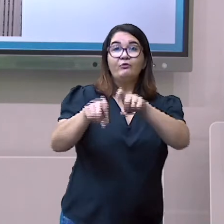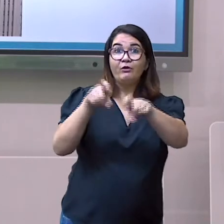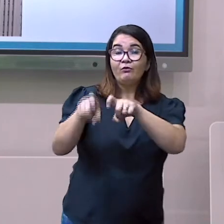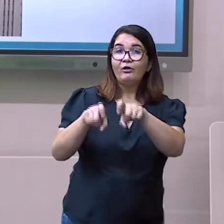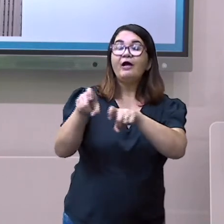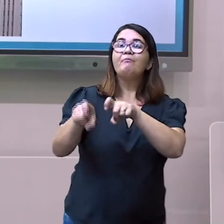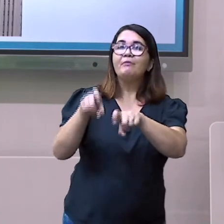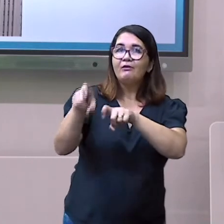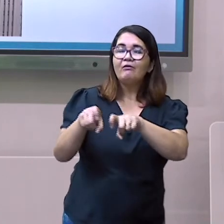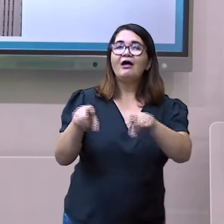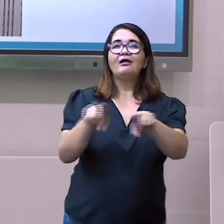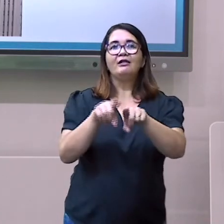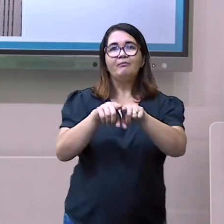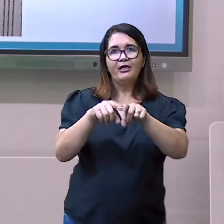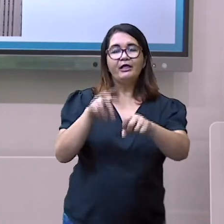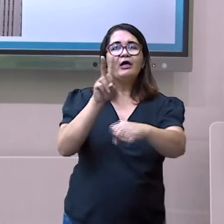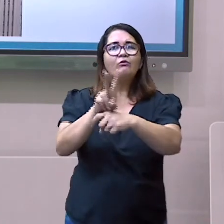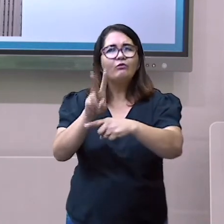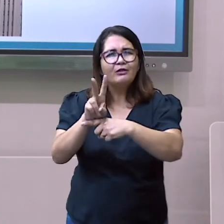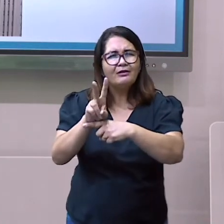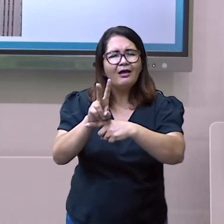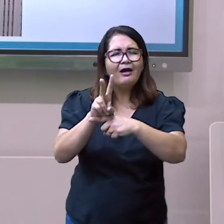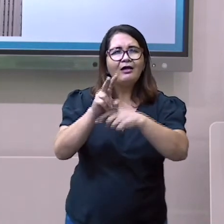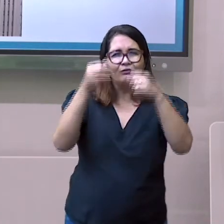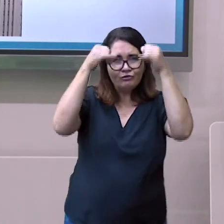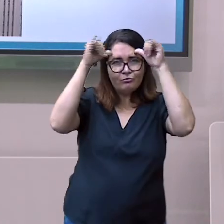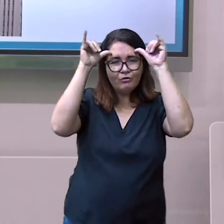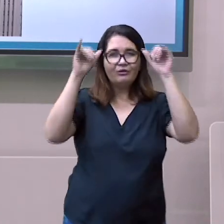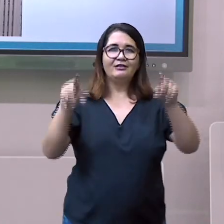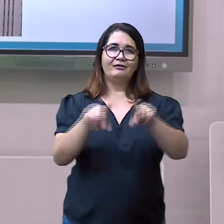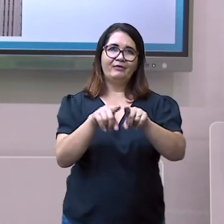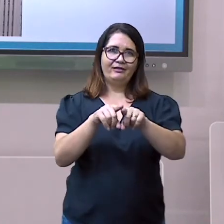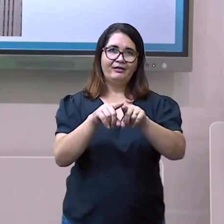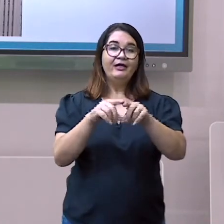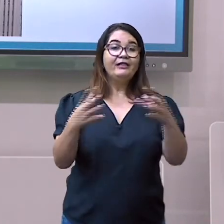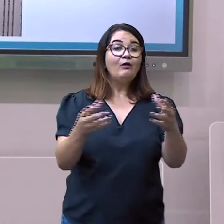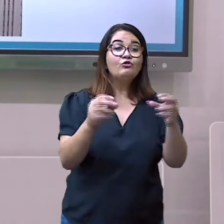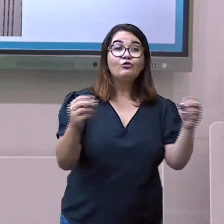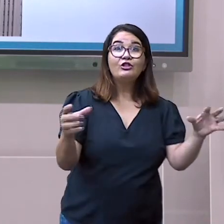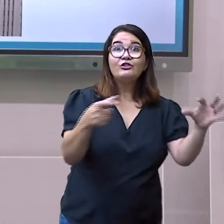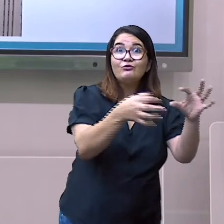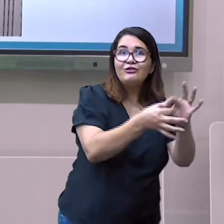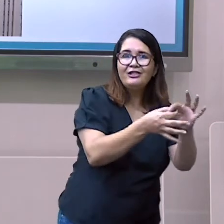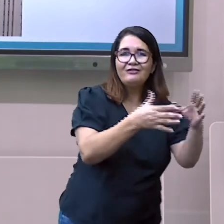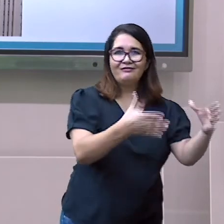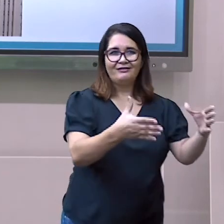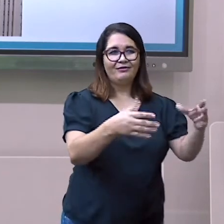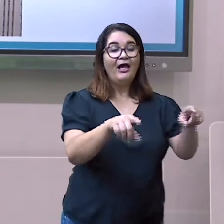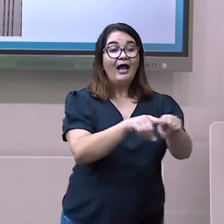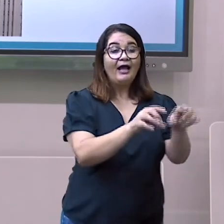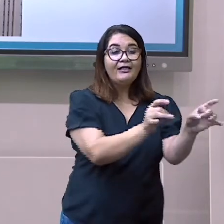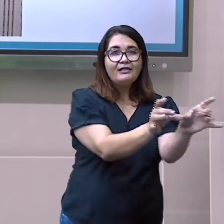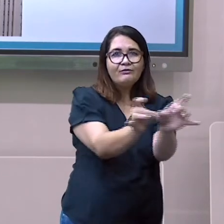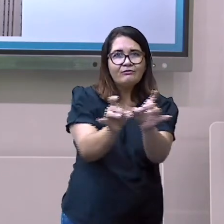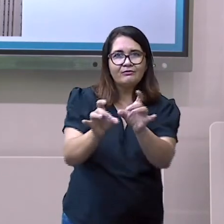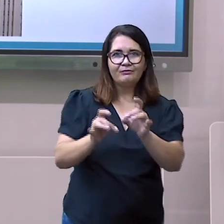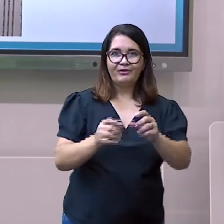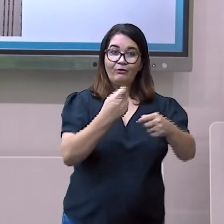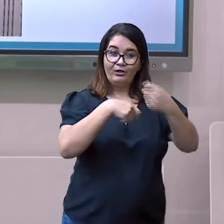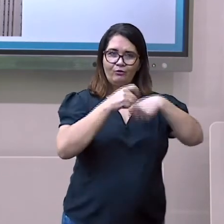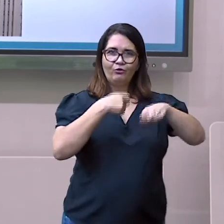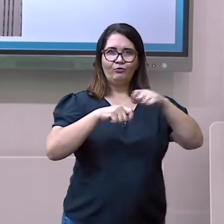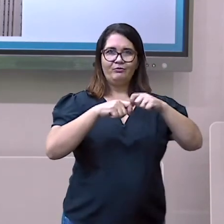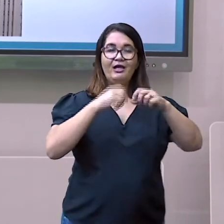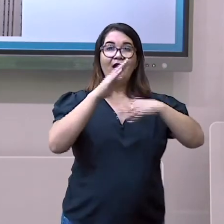com o declínio dos recursos naturais e da agropecuária, o giro de capital só foi possível com a entrada de